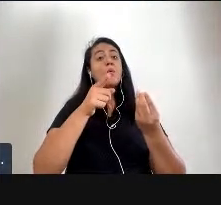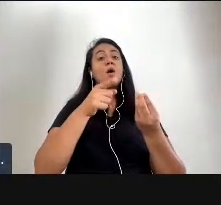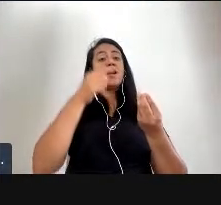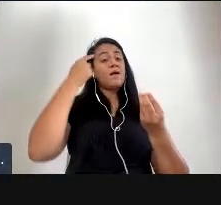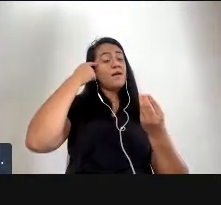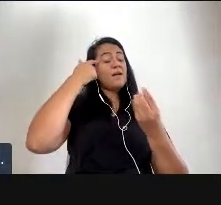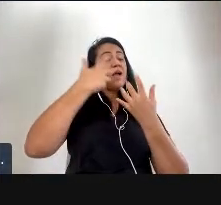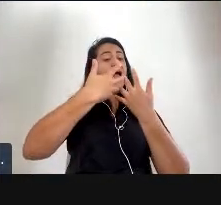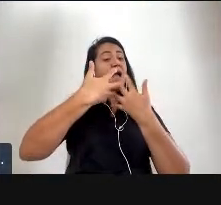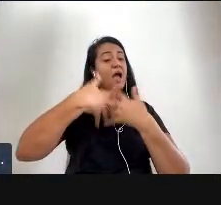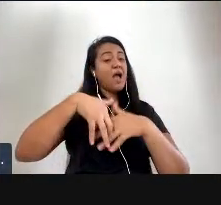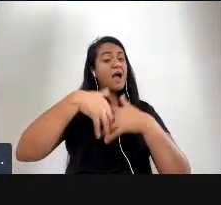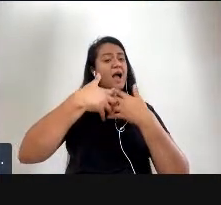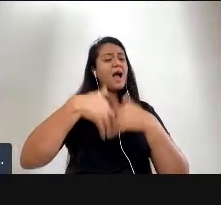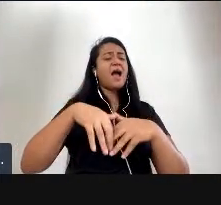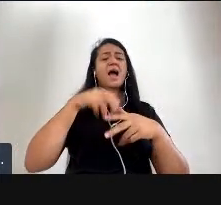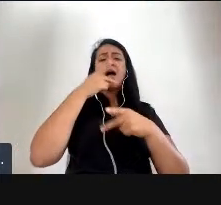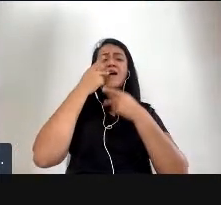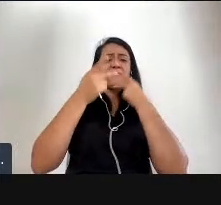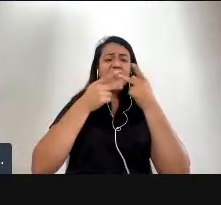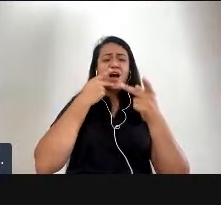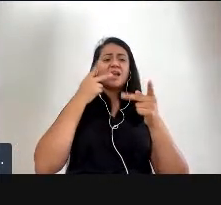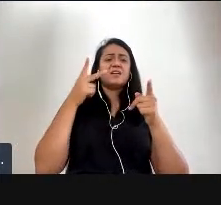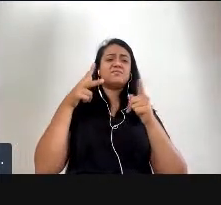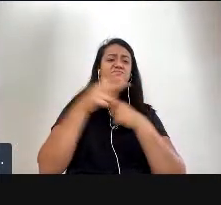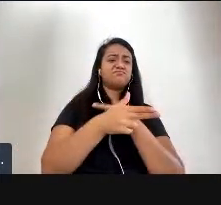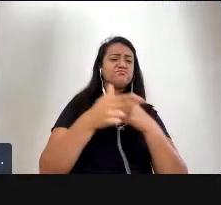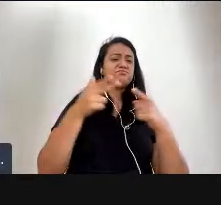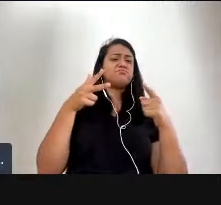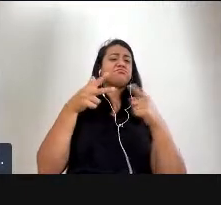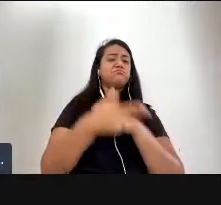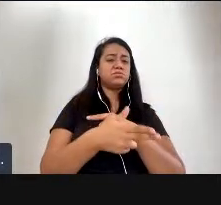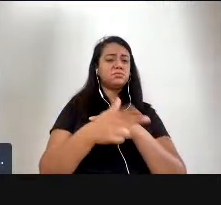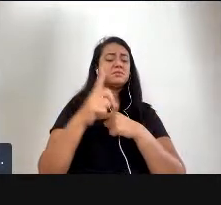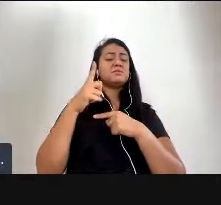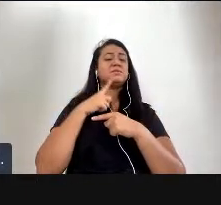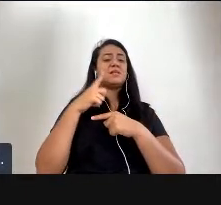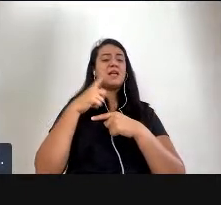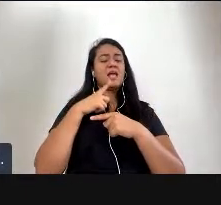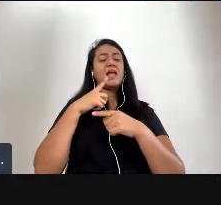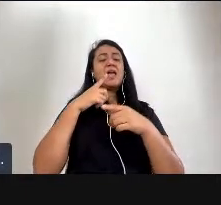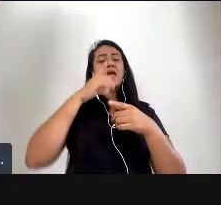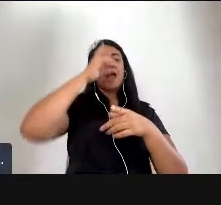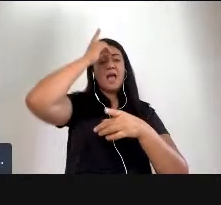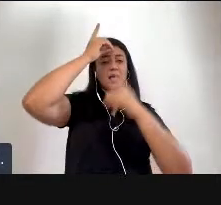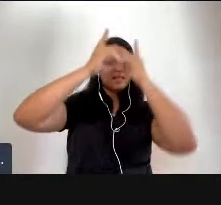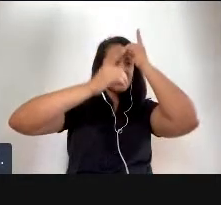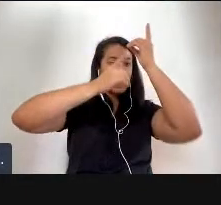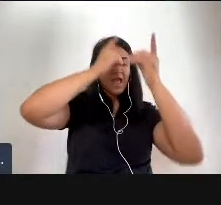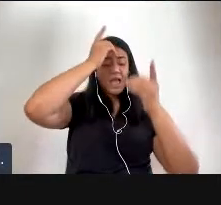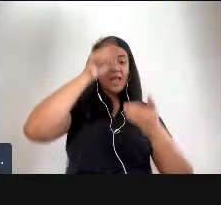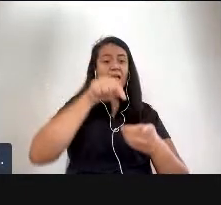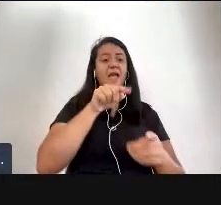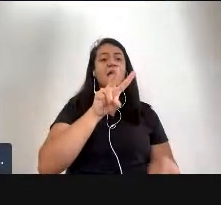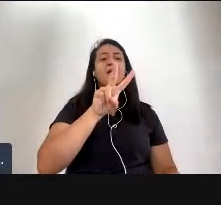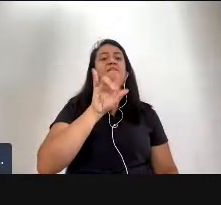cortada é muito lacônica a ideia de que a Viviane Maier essa